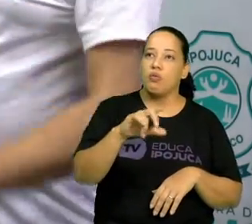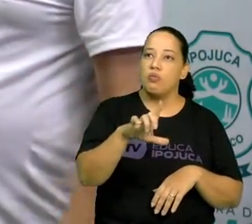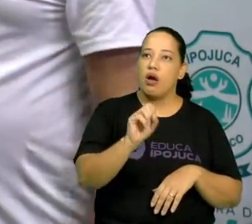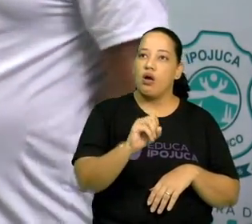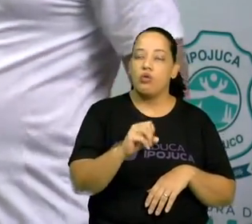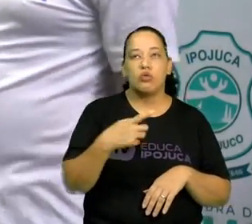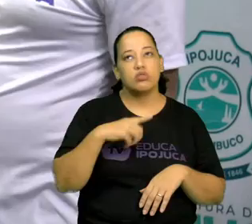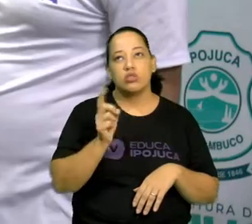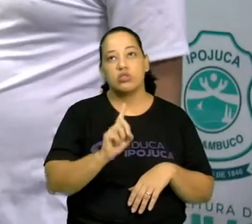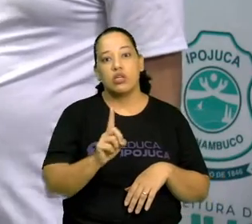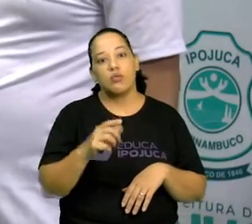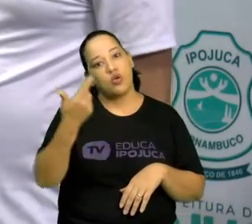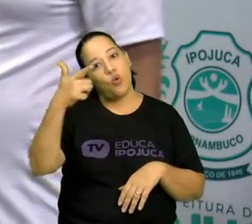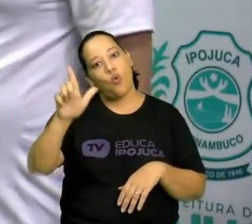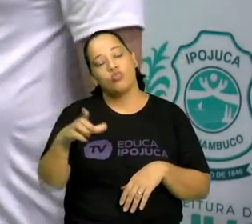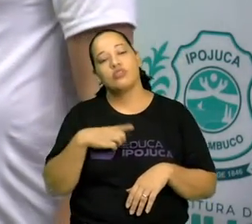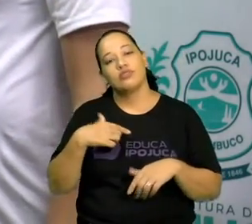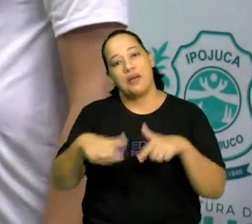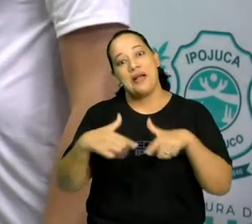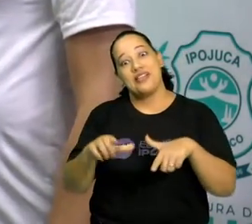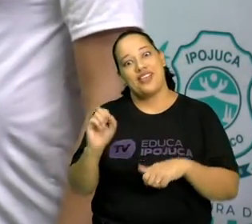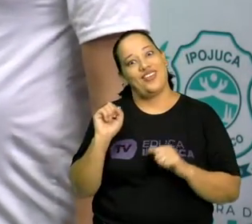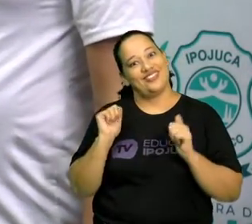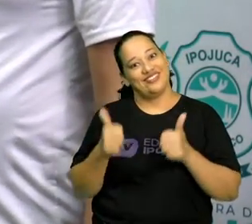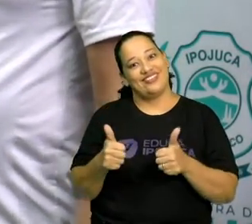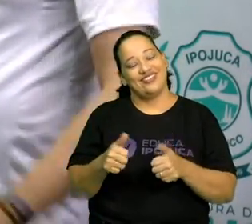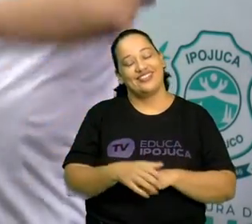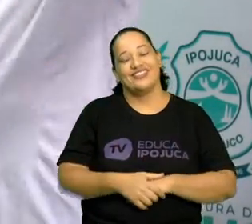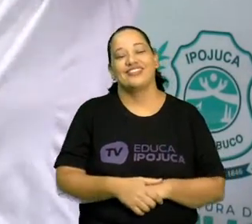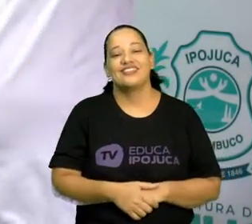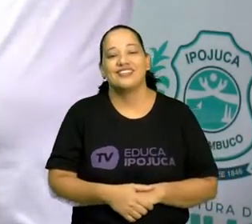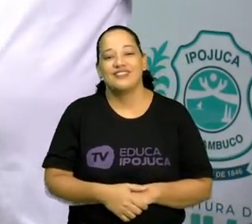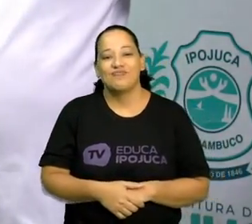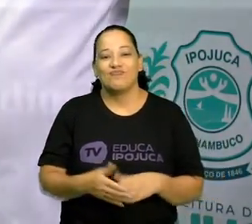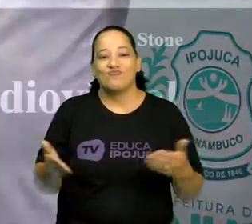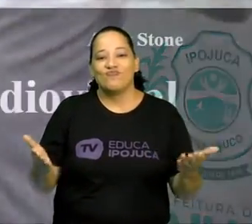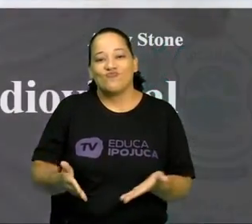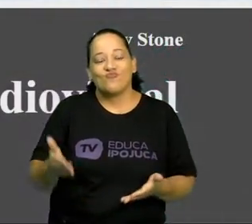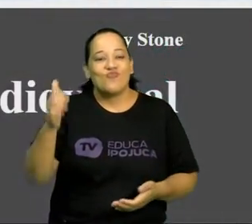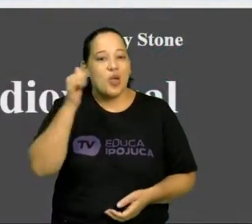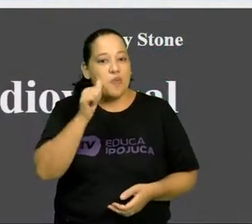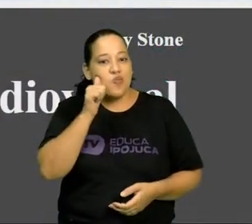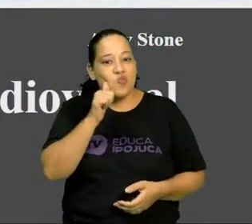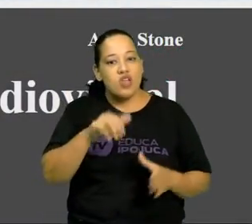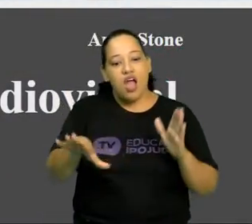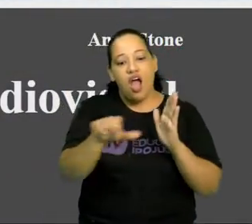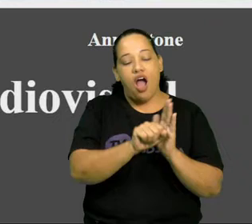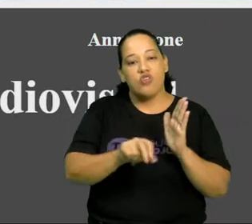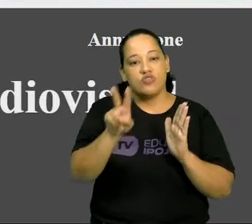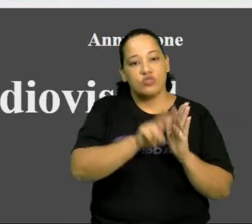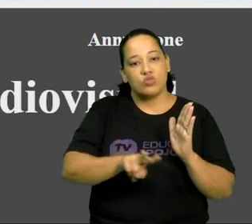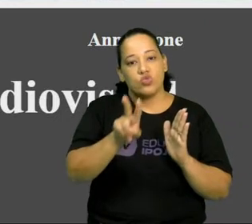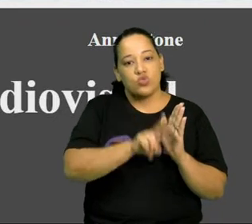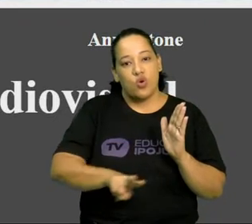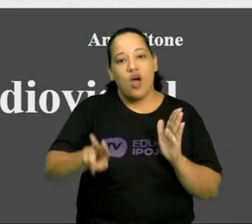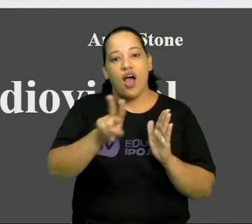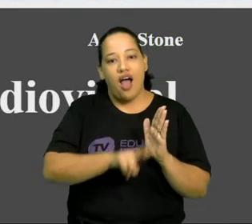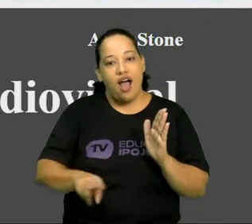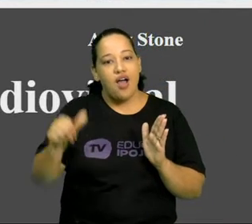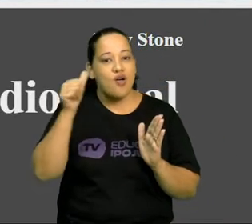com os outros eu trabalhei. Yes! Aqui são as mulheres no audiovisual. Hermila Guedes, minha